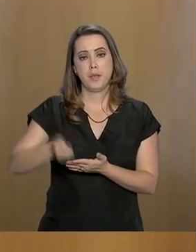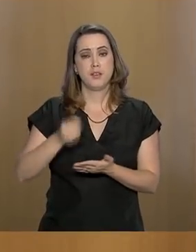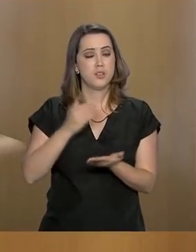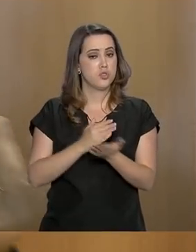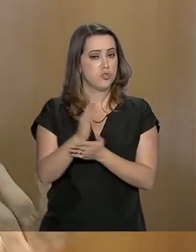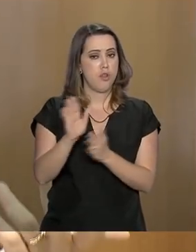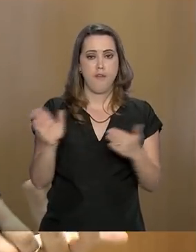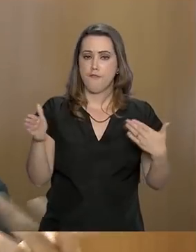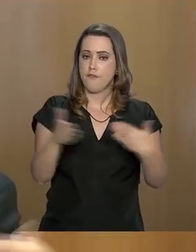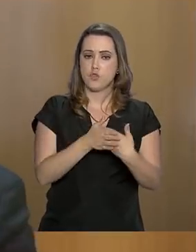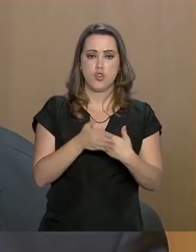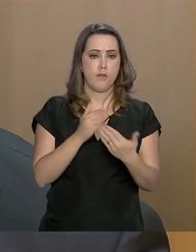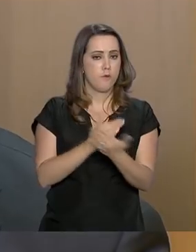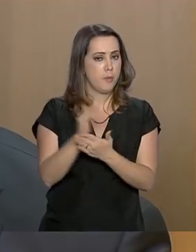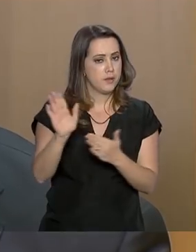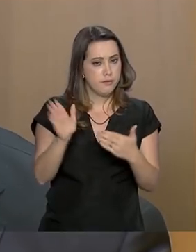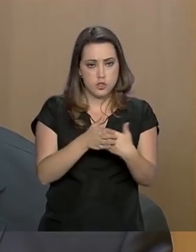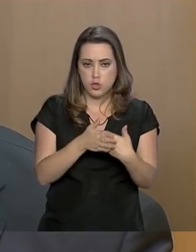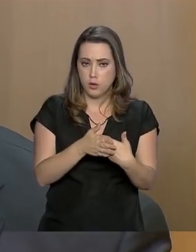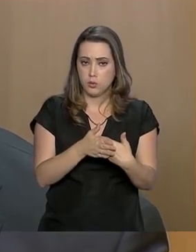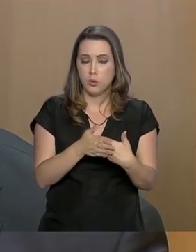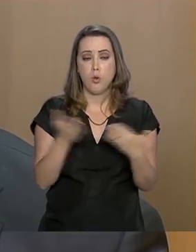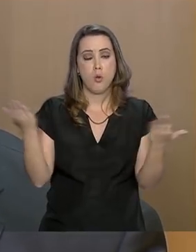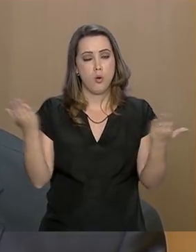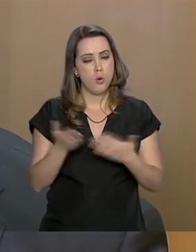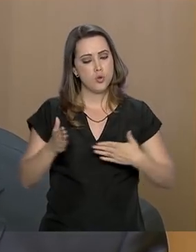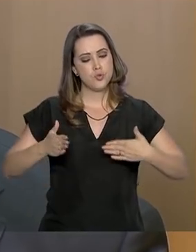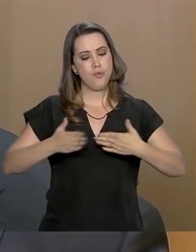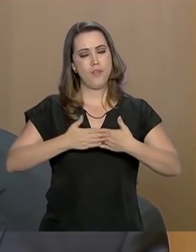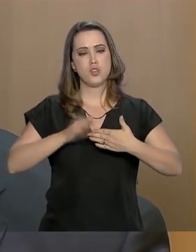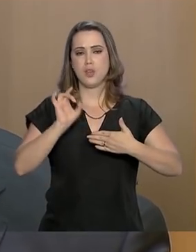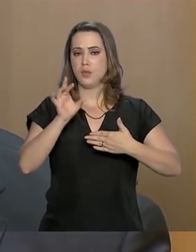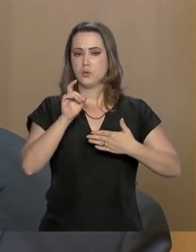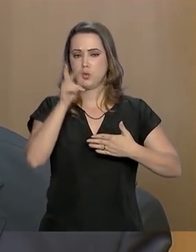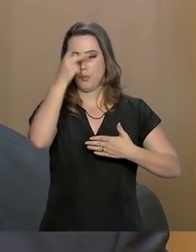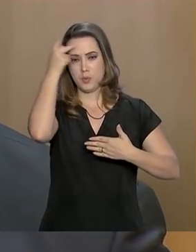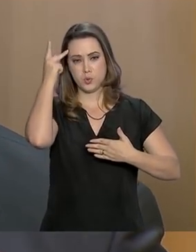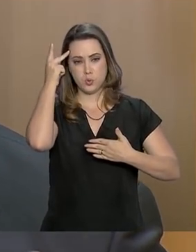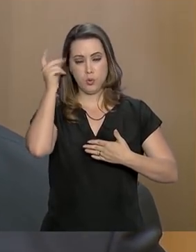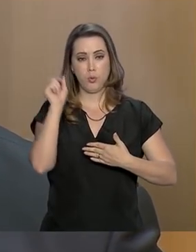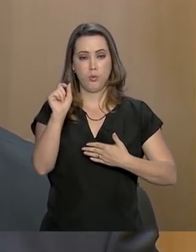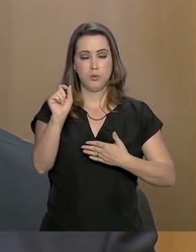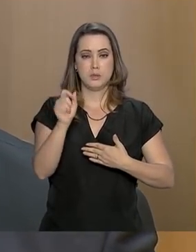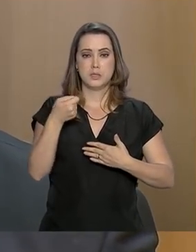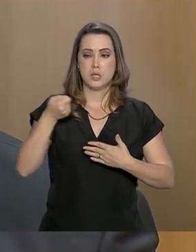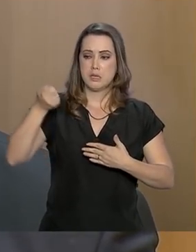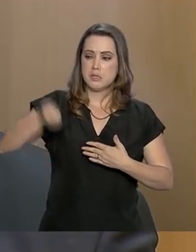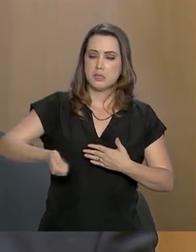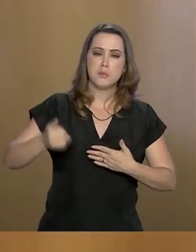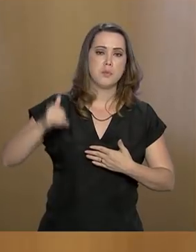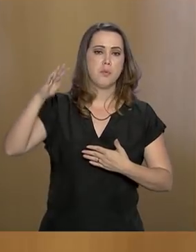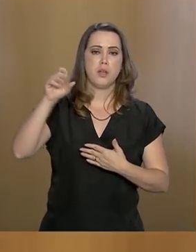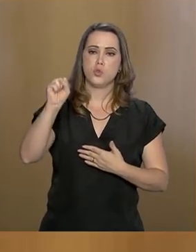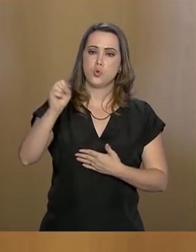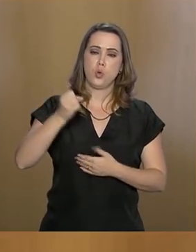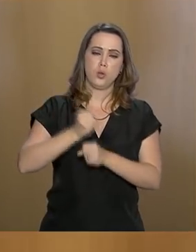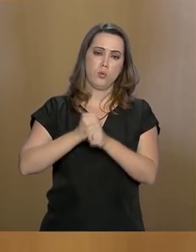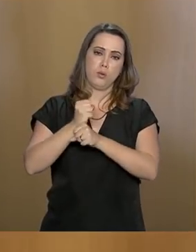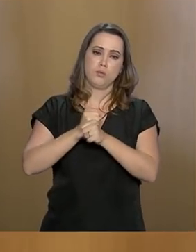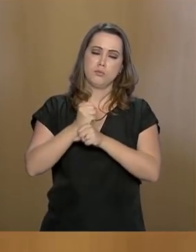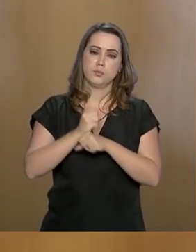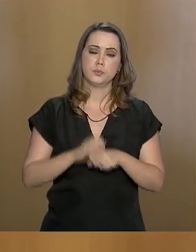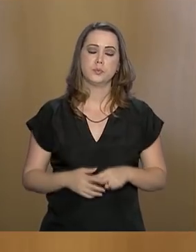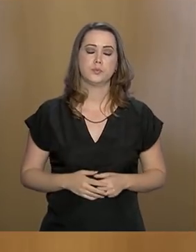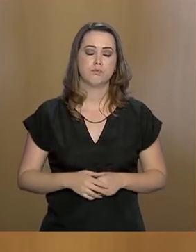já em regime fechado. Hoje, o regime fechado só é aplicado para condenações acima de oito anos. Os anseios à